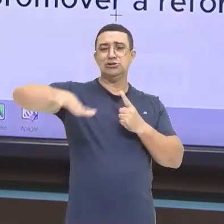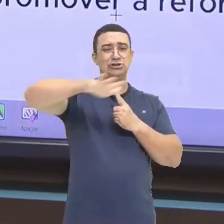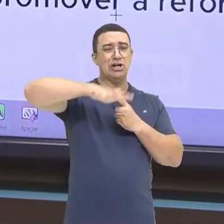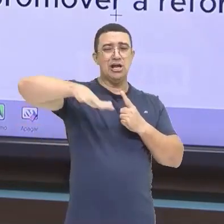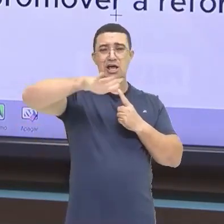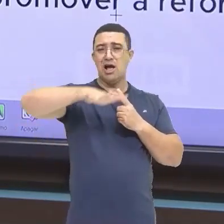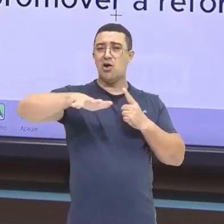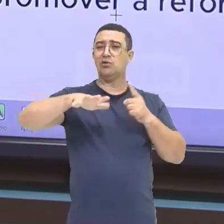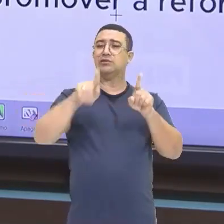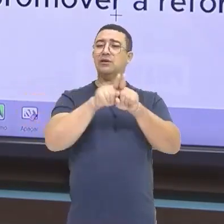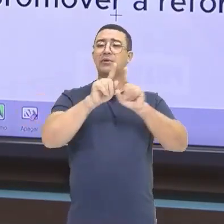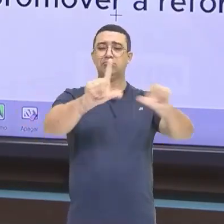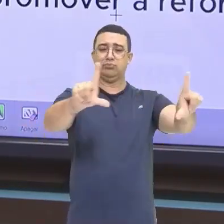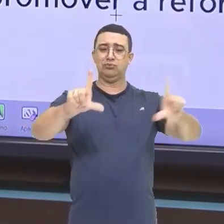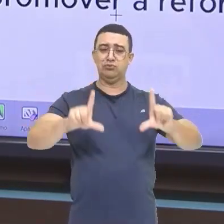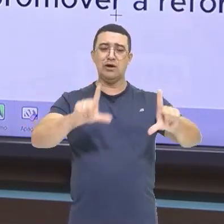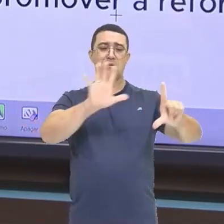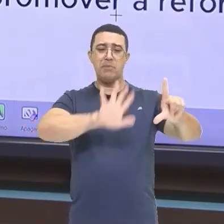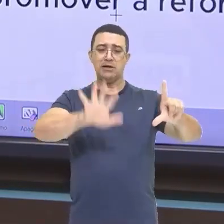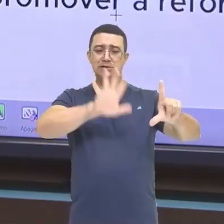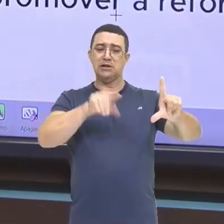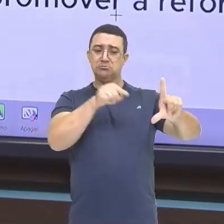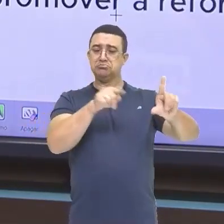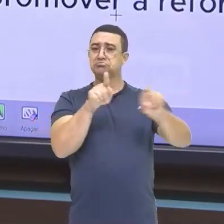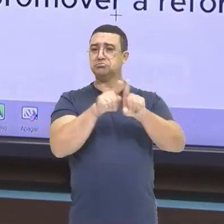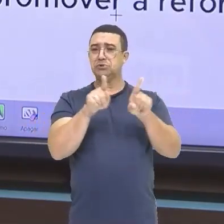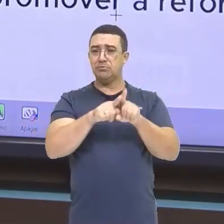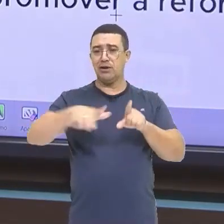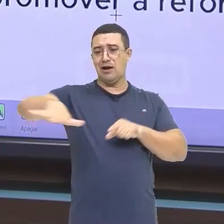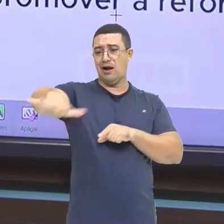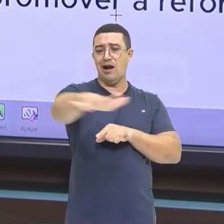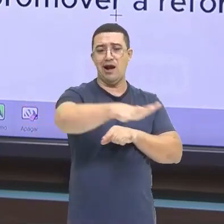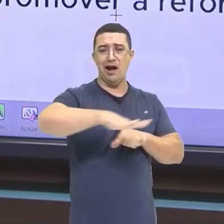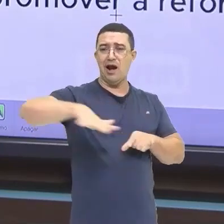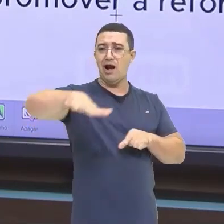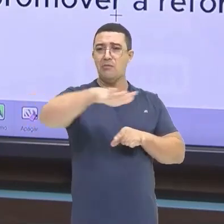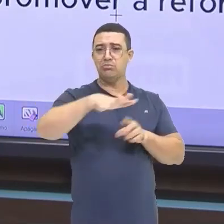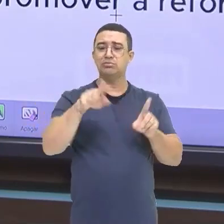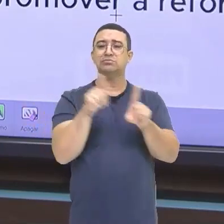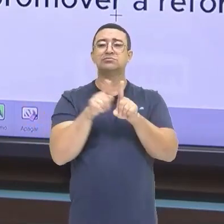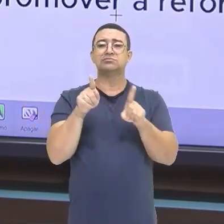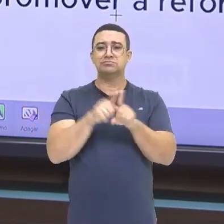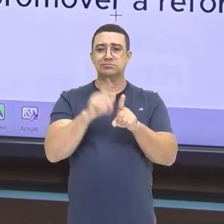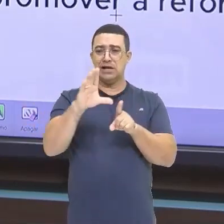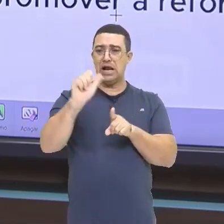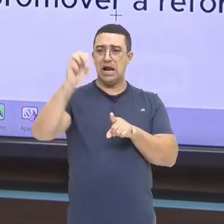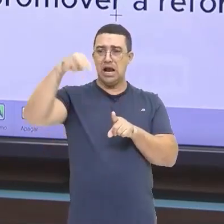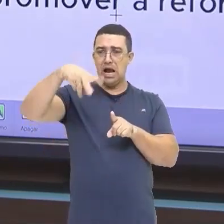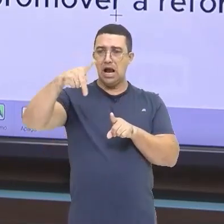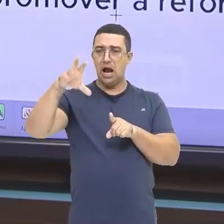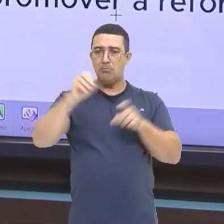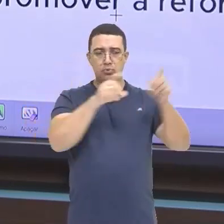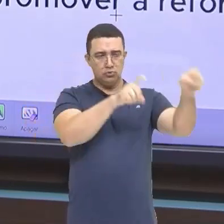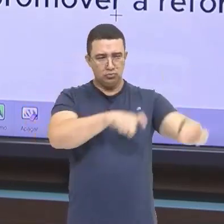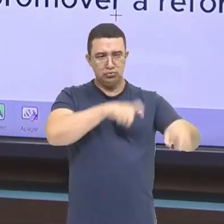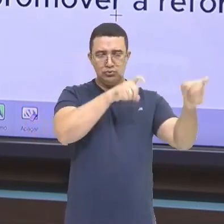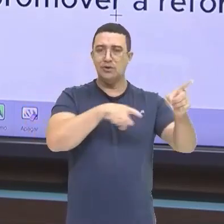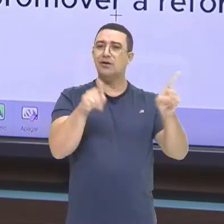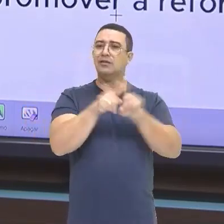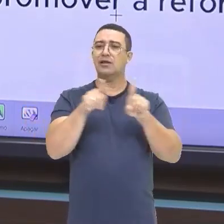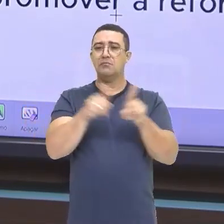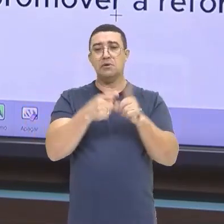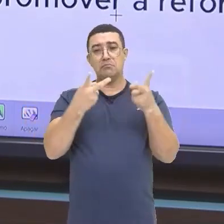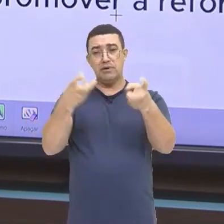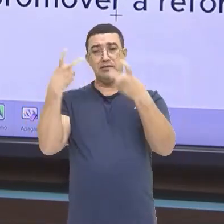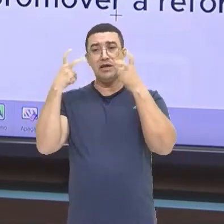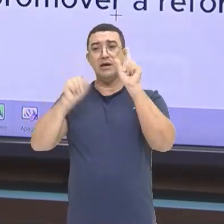paisagem Que a gente também Vai observar No campo Também A gente Vai observar Essa questão Que é